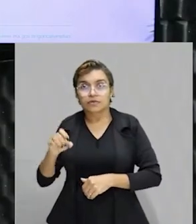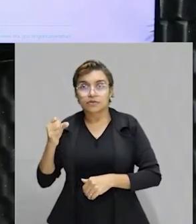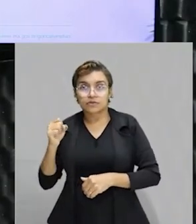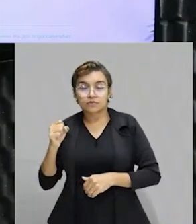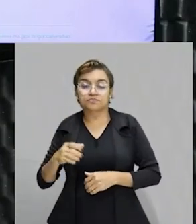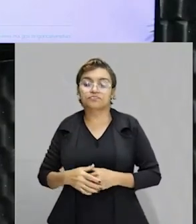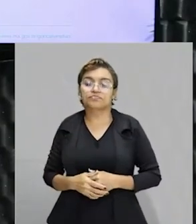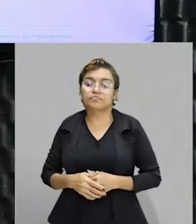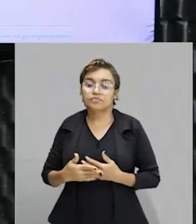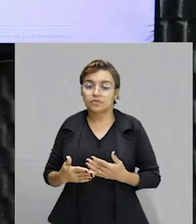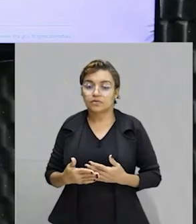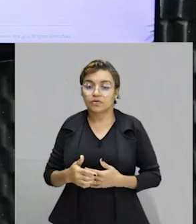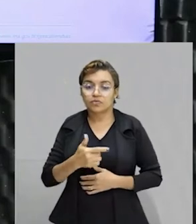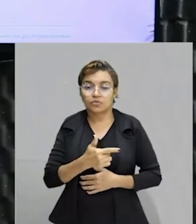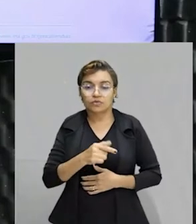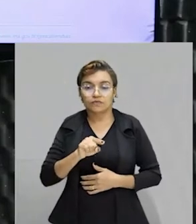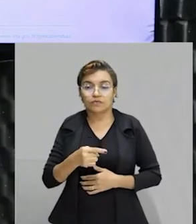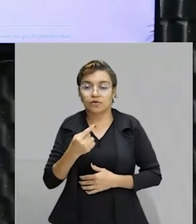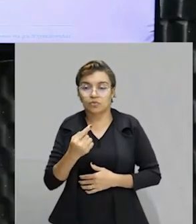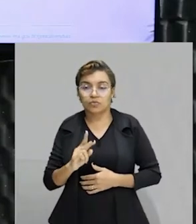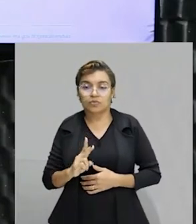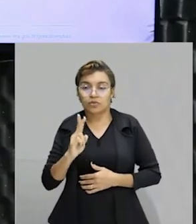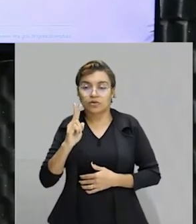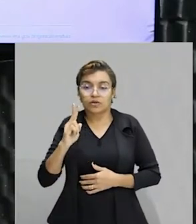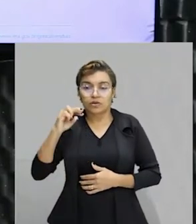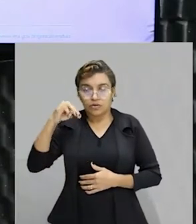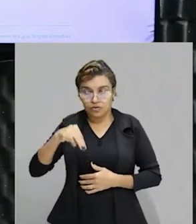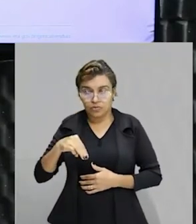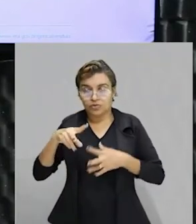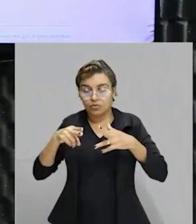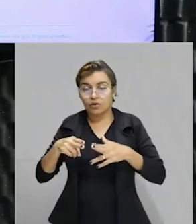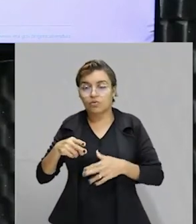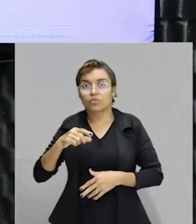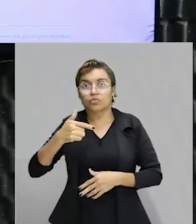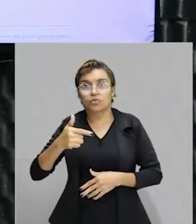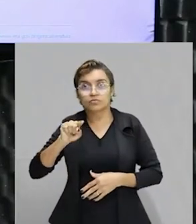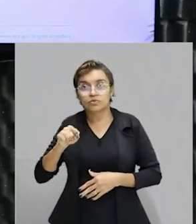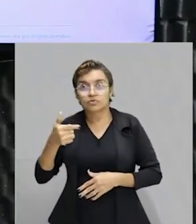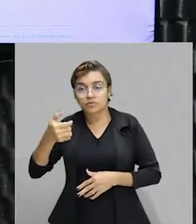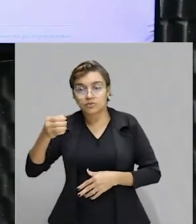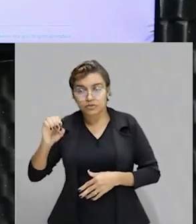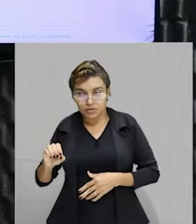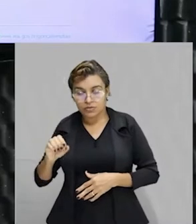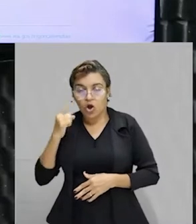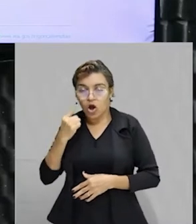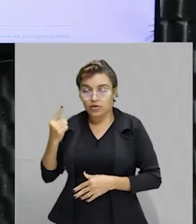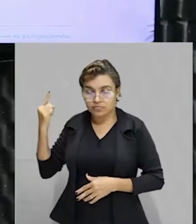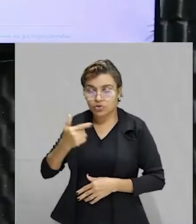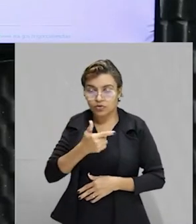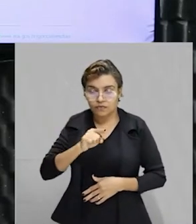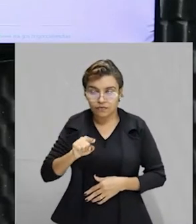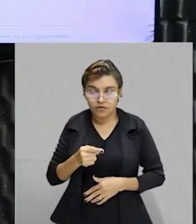2,1 quilômetros correspondem a 2.100 metros. Temos também 2,4 quilômetros que